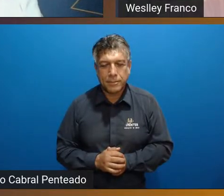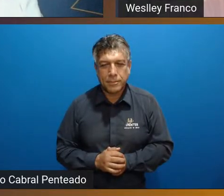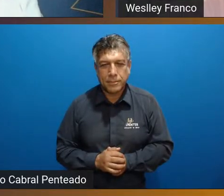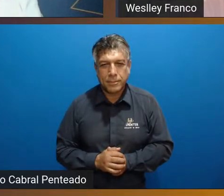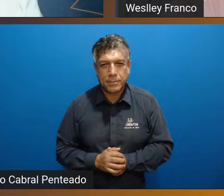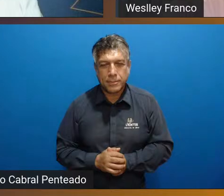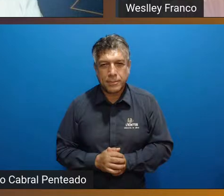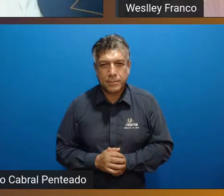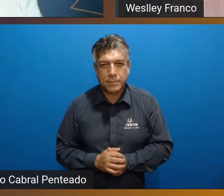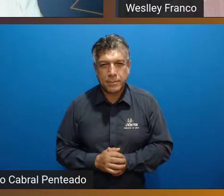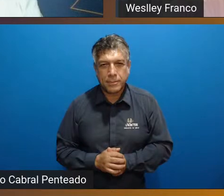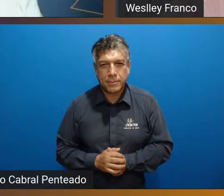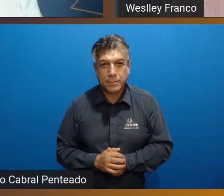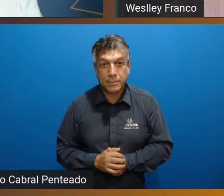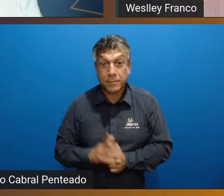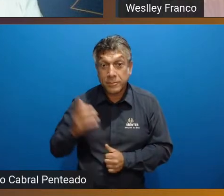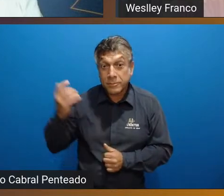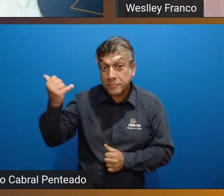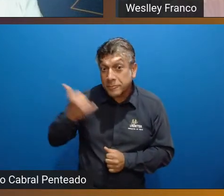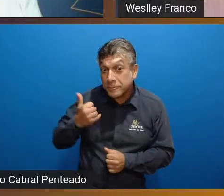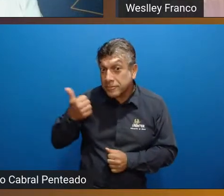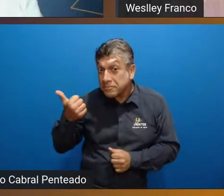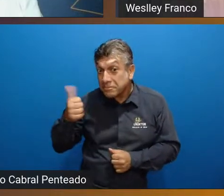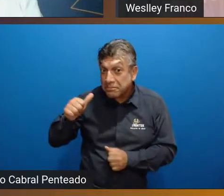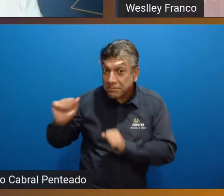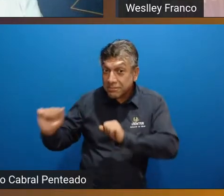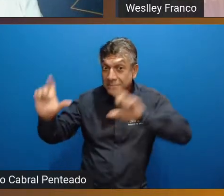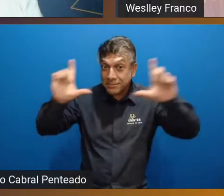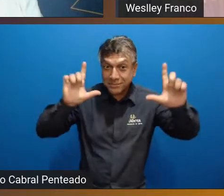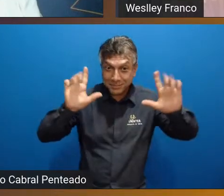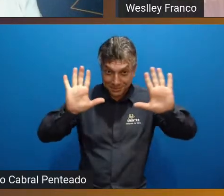só me avisem aí se vão aparecer ou não.